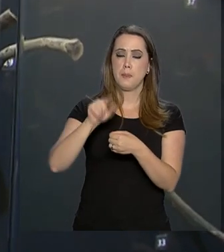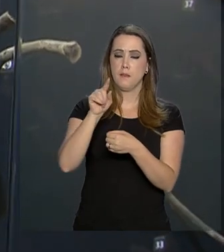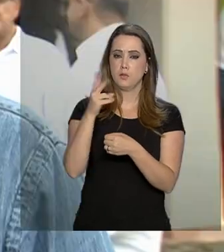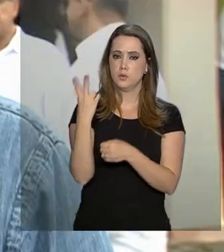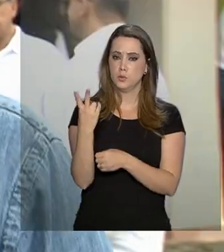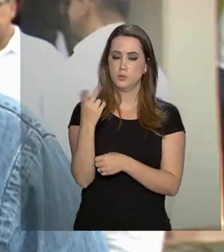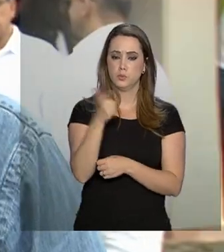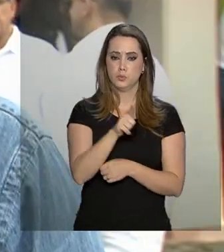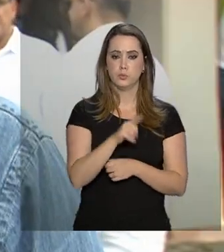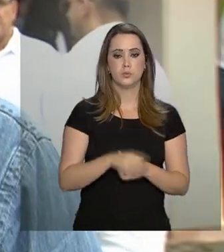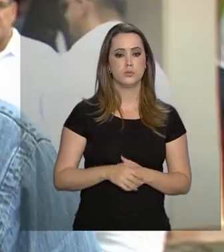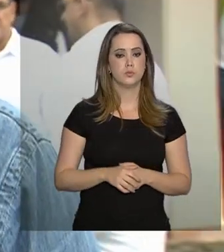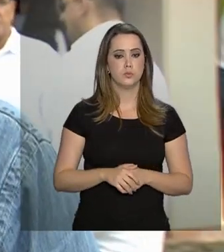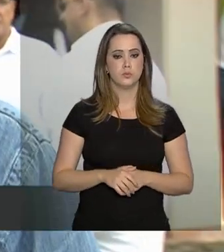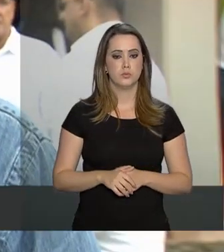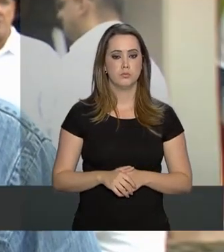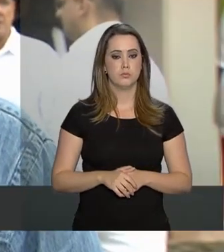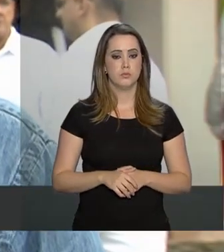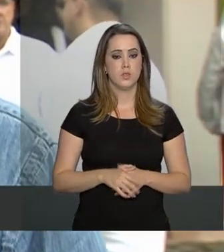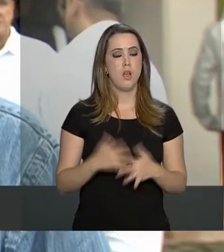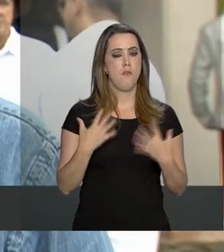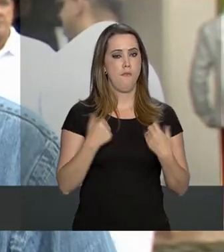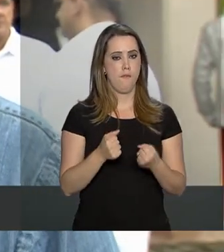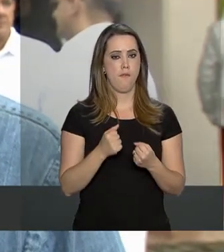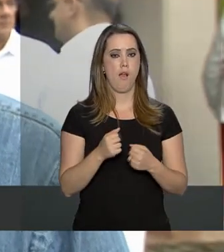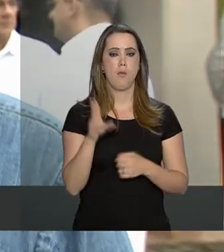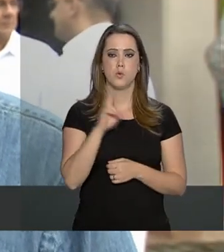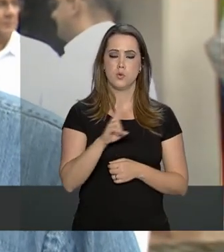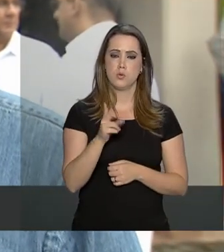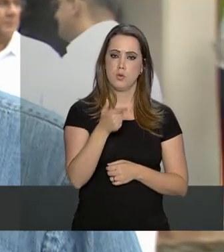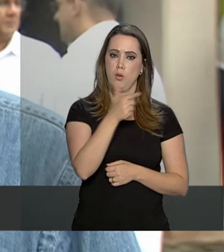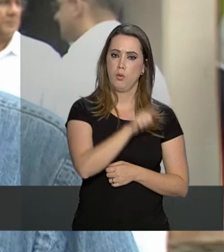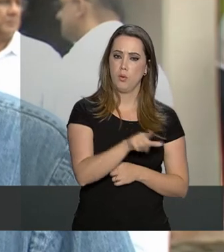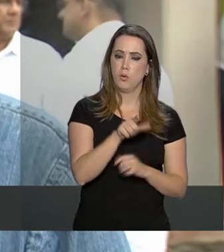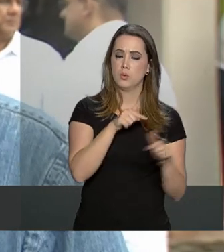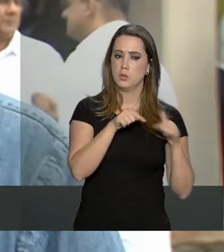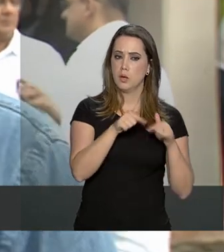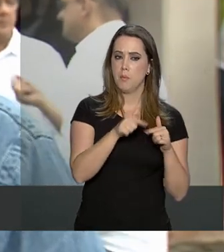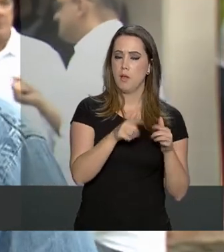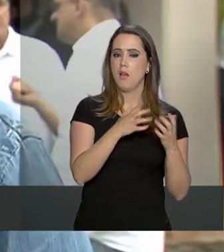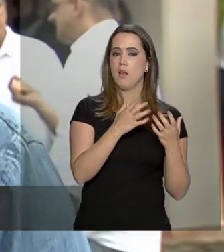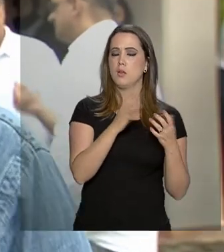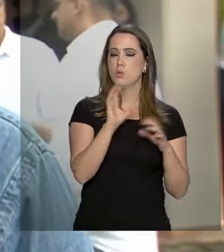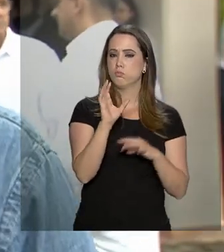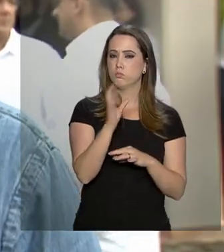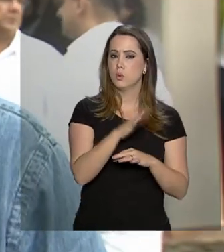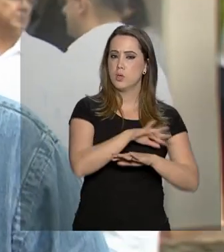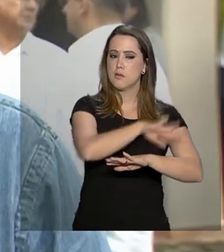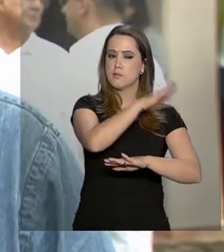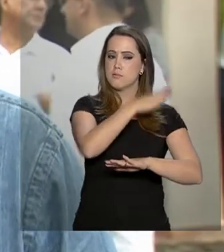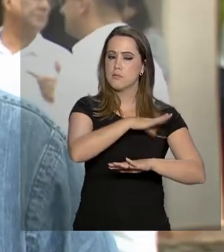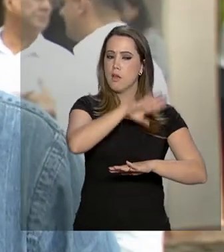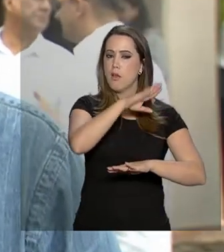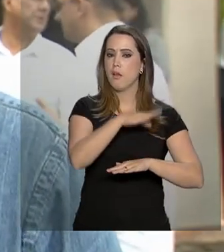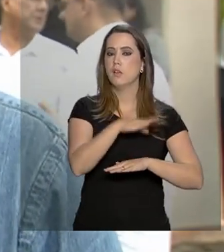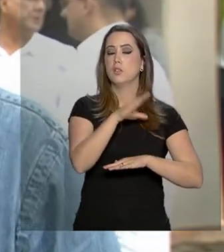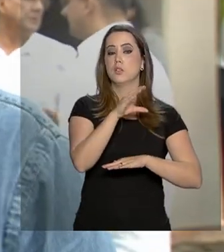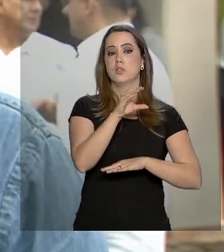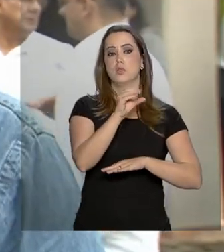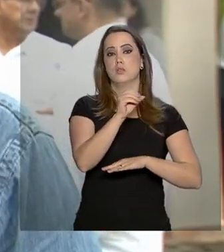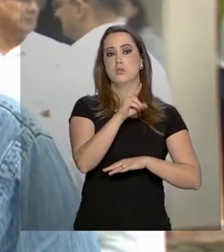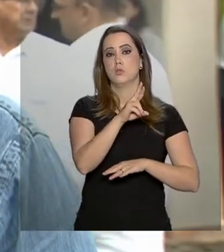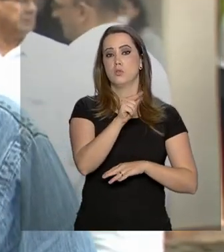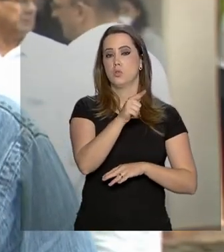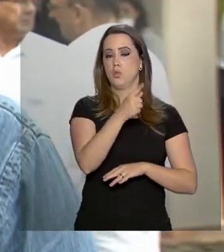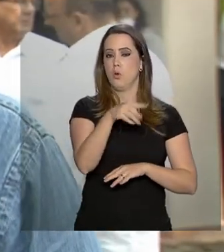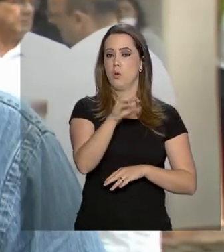Brasil. Vamos trazer um pouco da expertise que a gente já tem aplicada no Parque Nacional da Serra dos Órgãos e que a gente começou a levar para o Brasil. O Pau